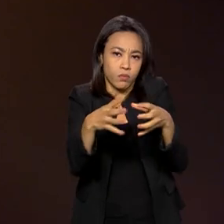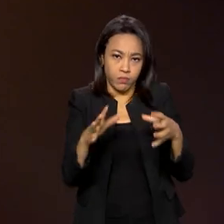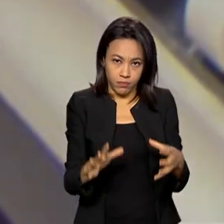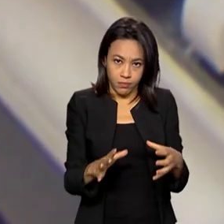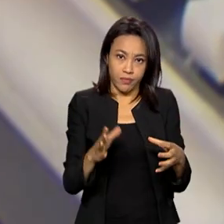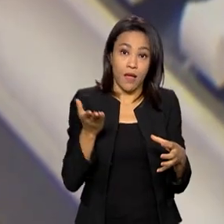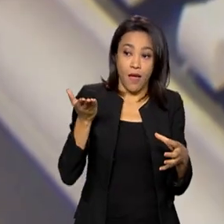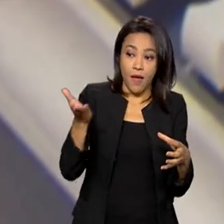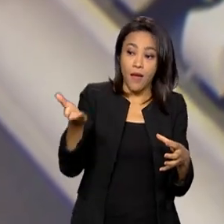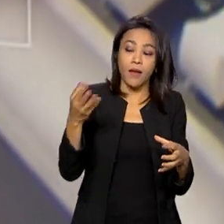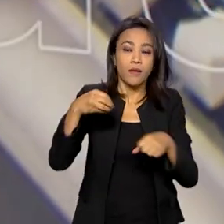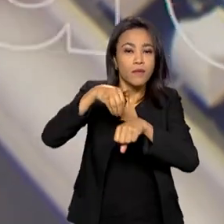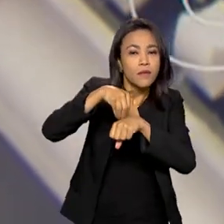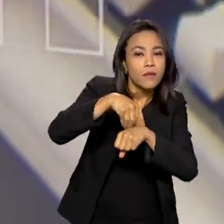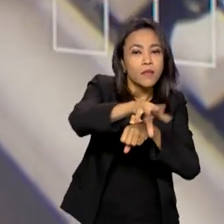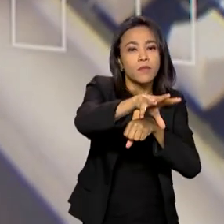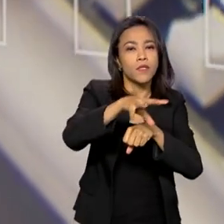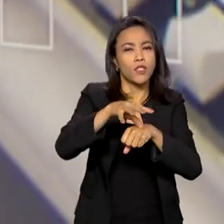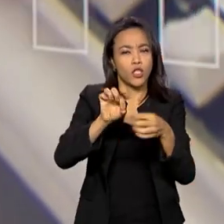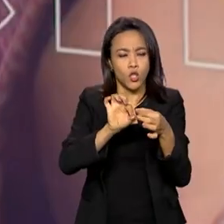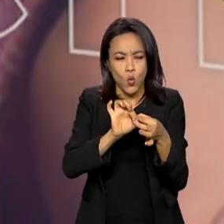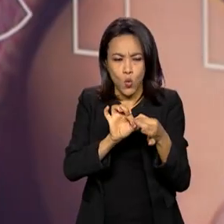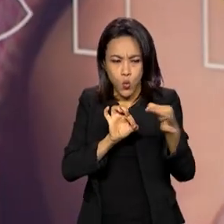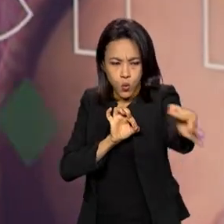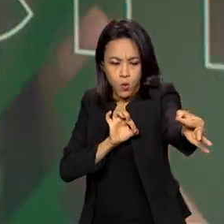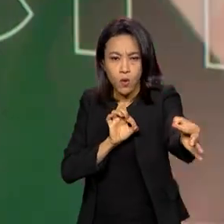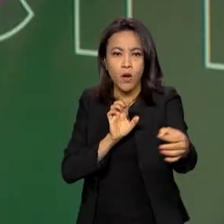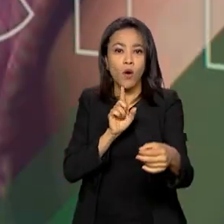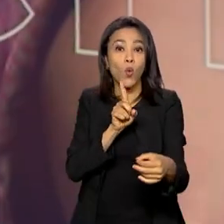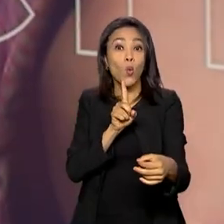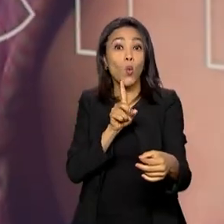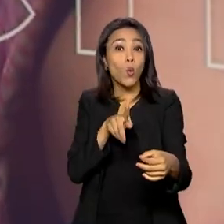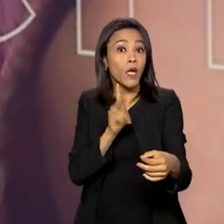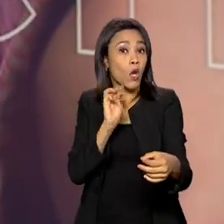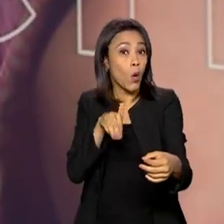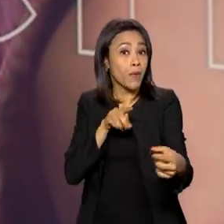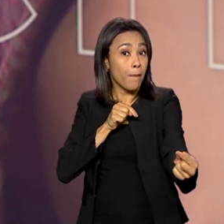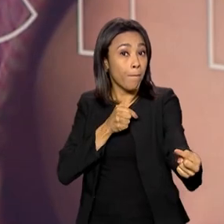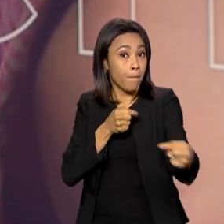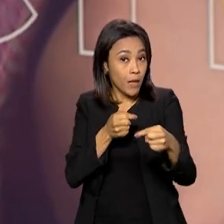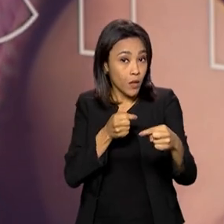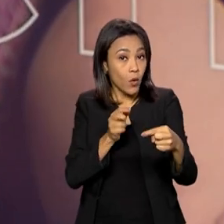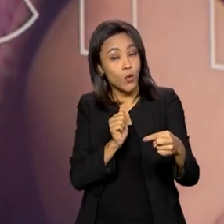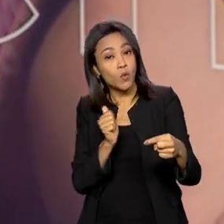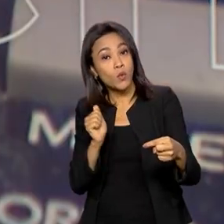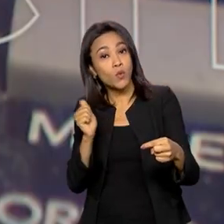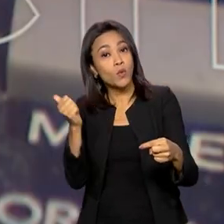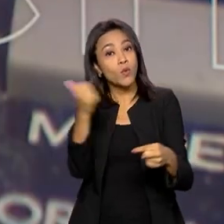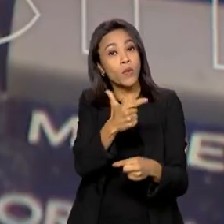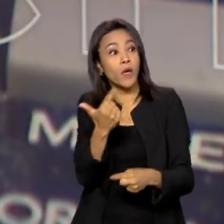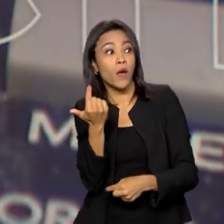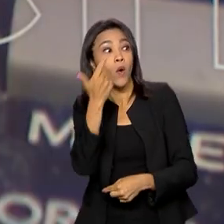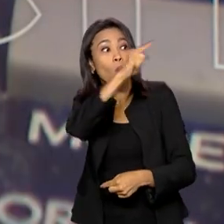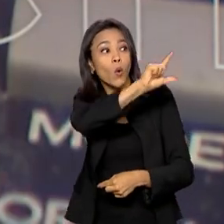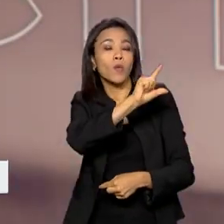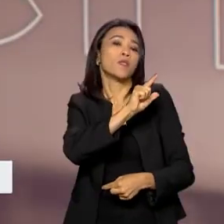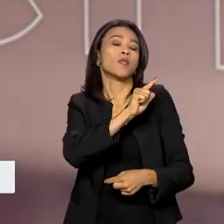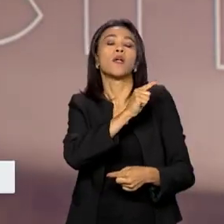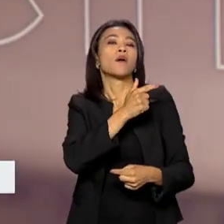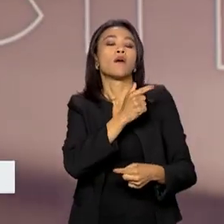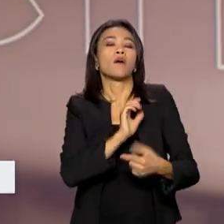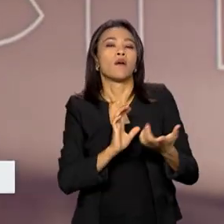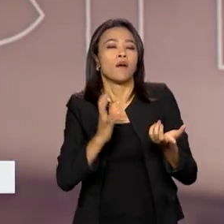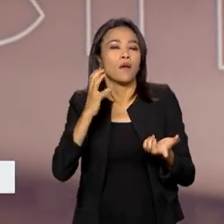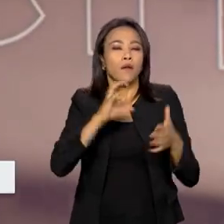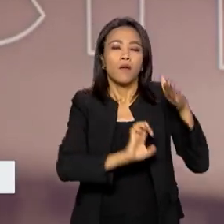que transmite seu sinal dentro de um raio de um quilômetro. Que é bem menor do que o raio de uma emissora comercial, pública.